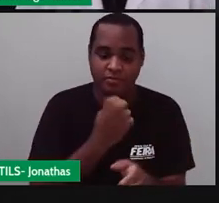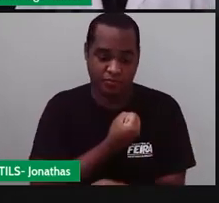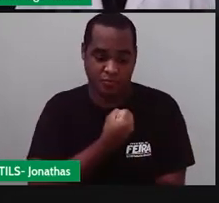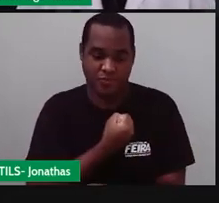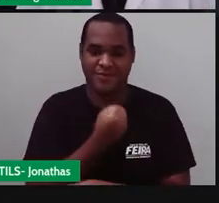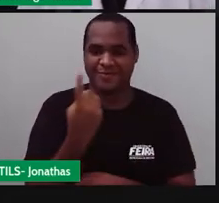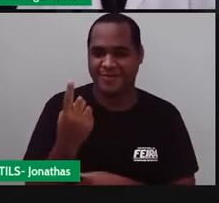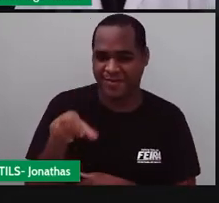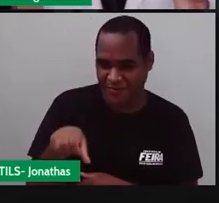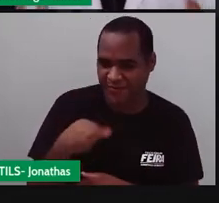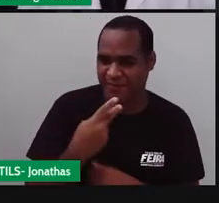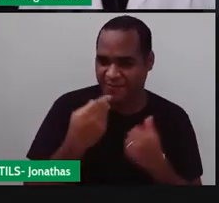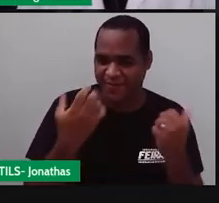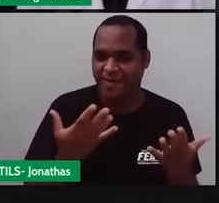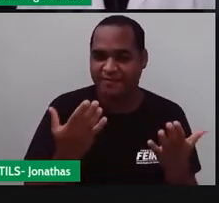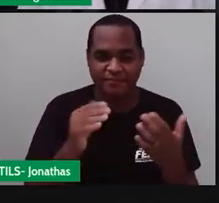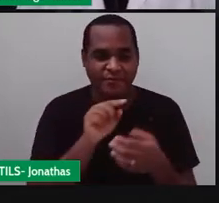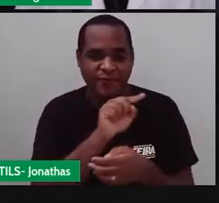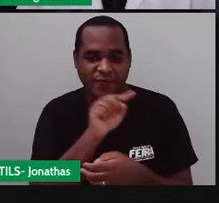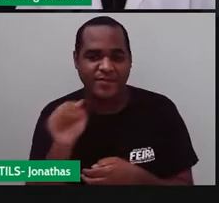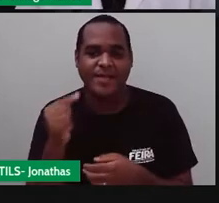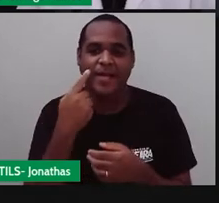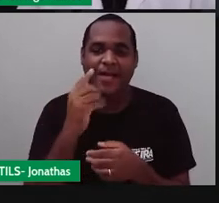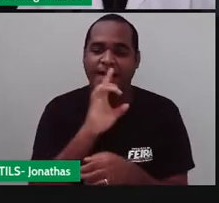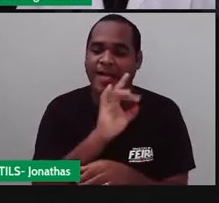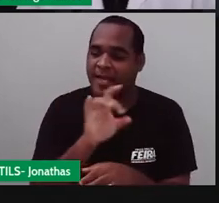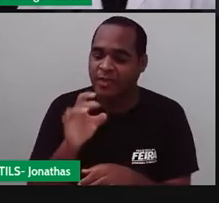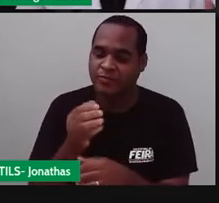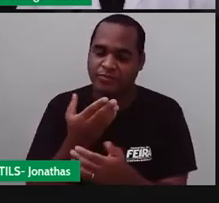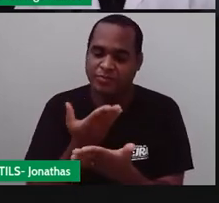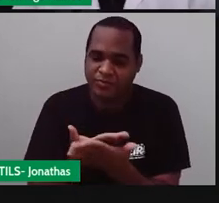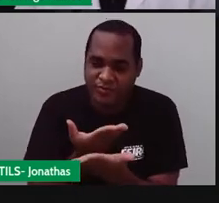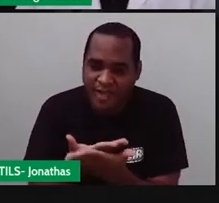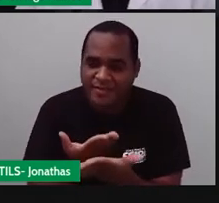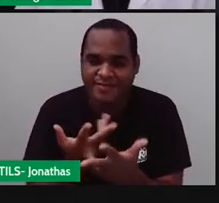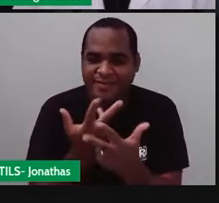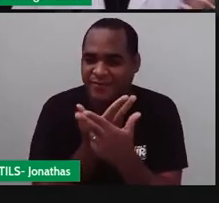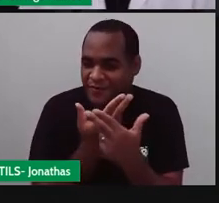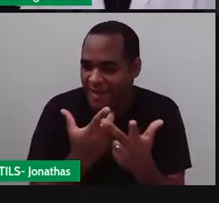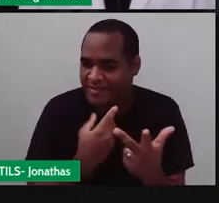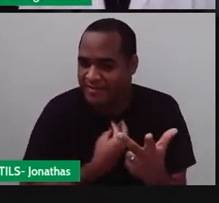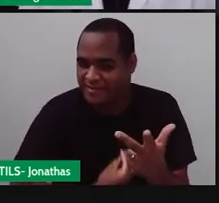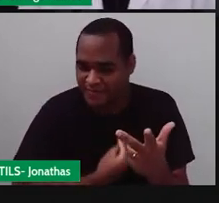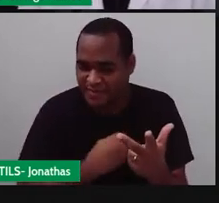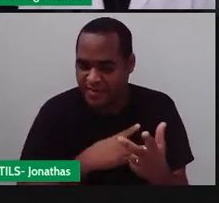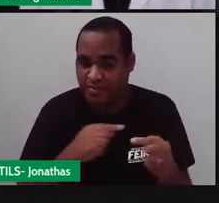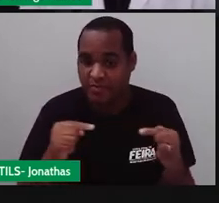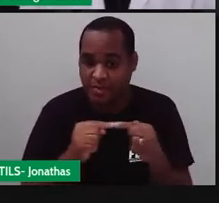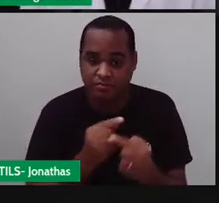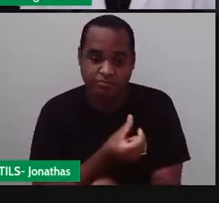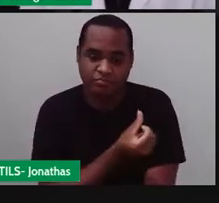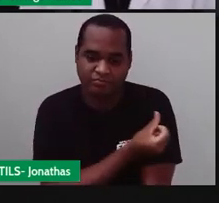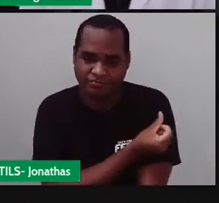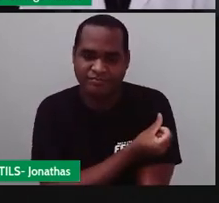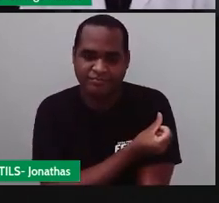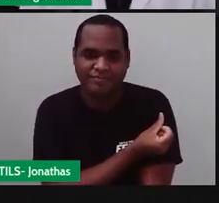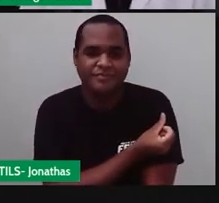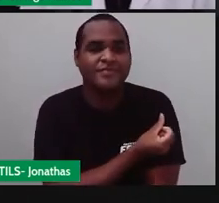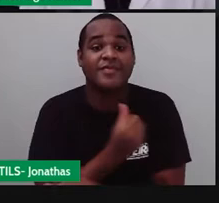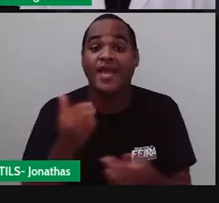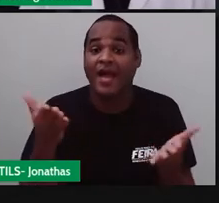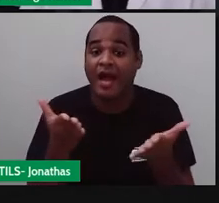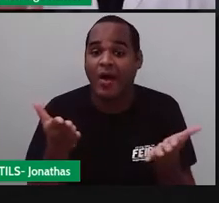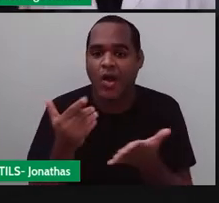19 para você, querido estudante, querida estudante do sexto ano, tá? A